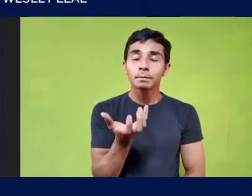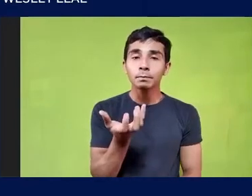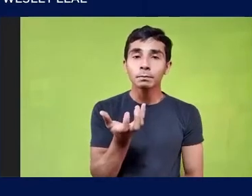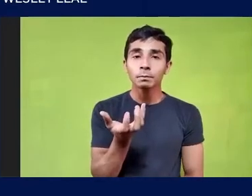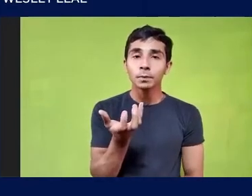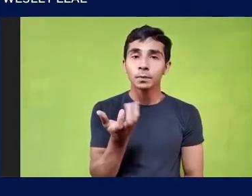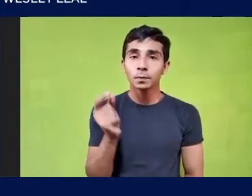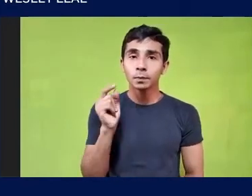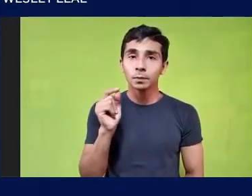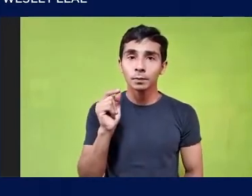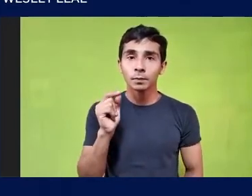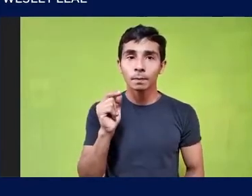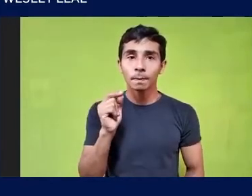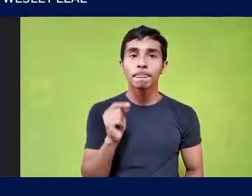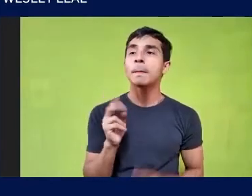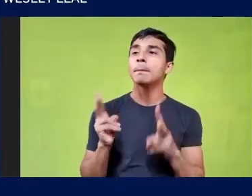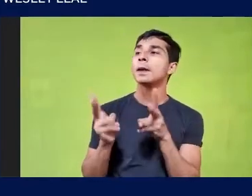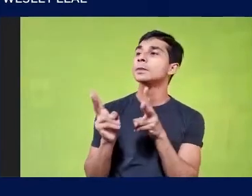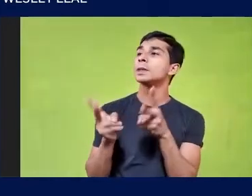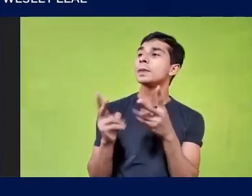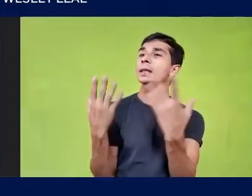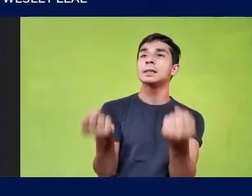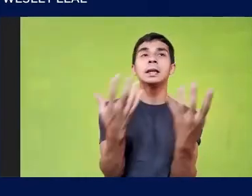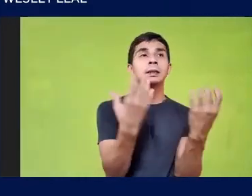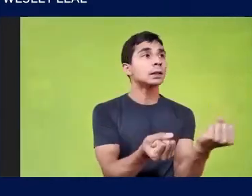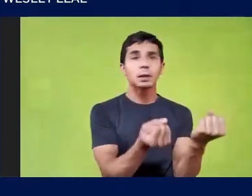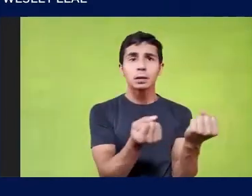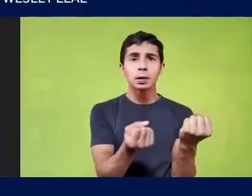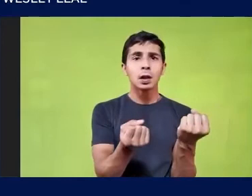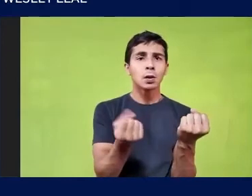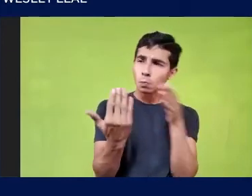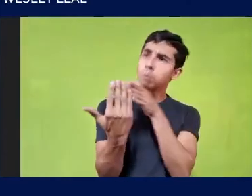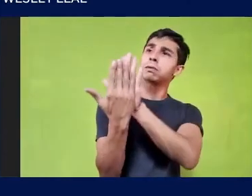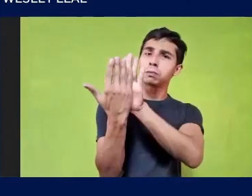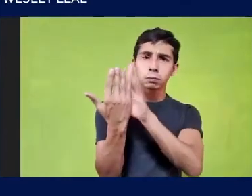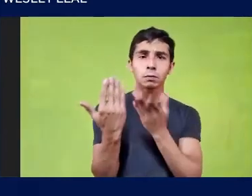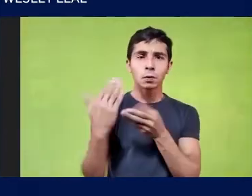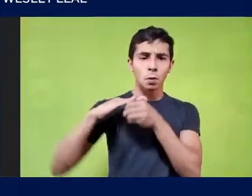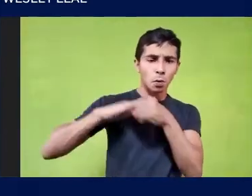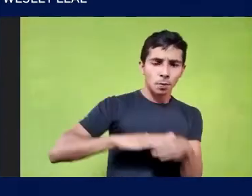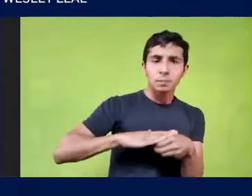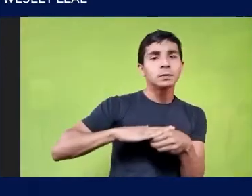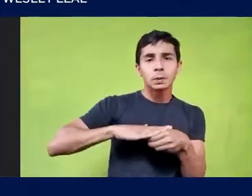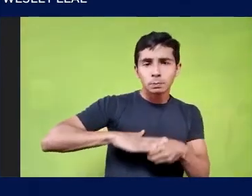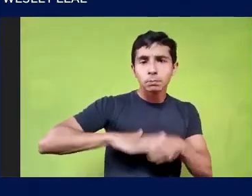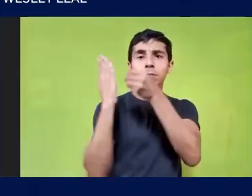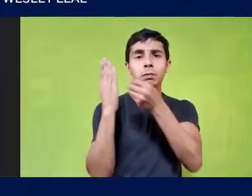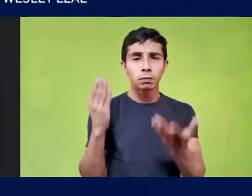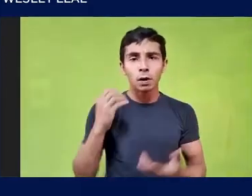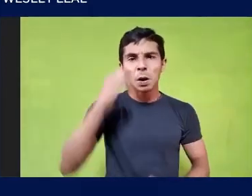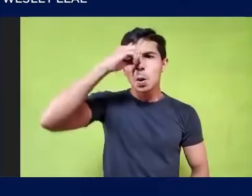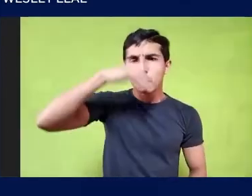Da indignidade A gente quer sair Da condição Da opressão Do autoritarismo Da violência Do